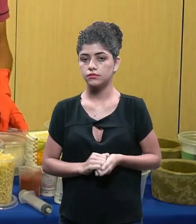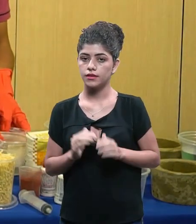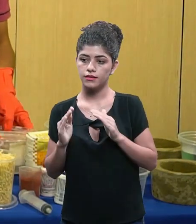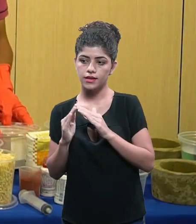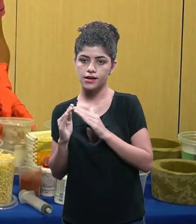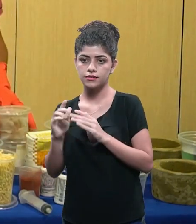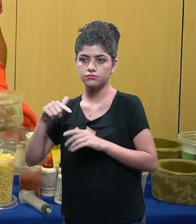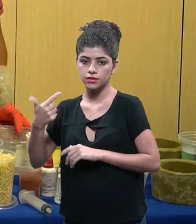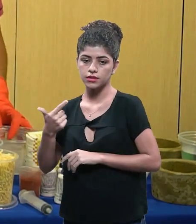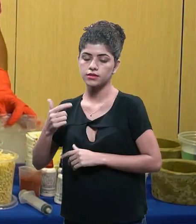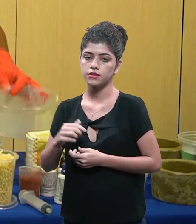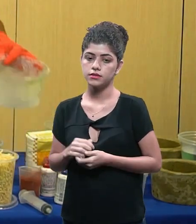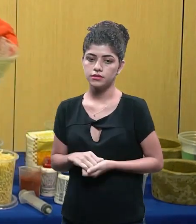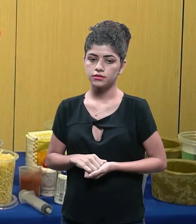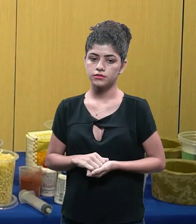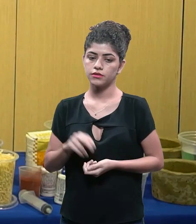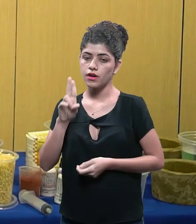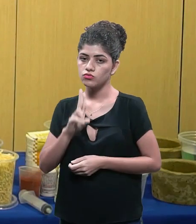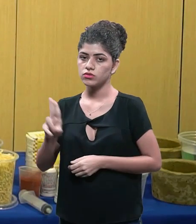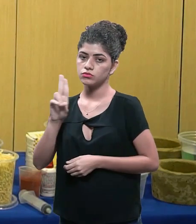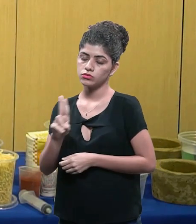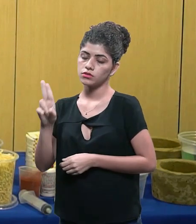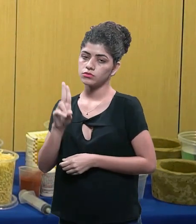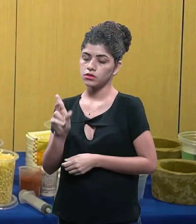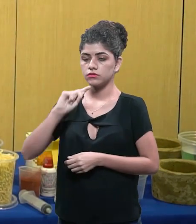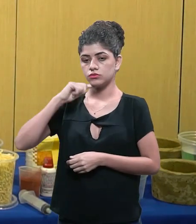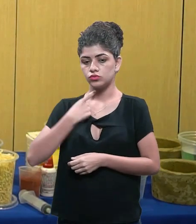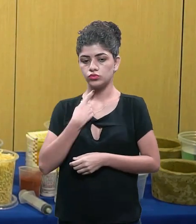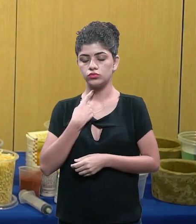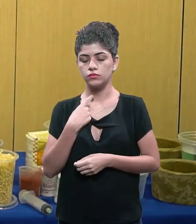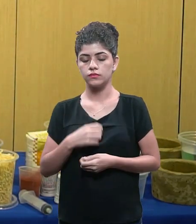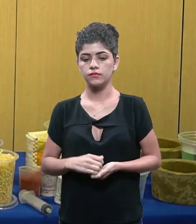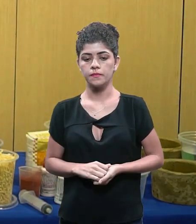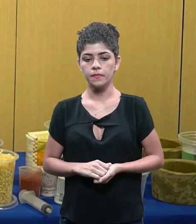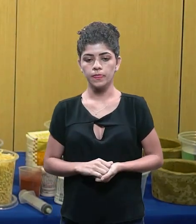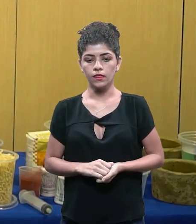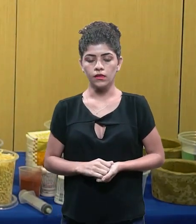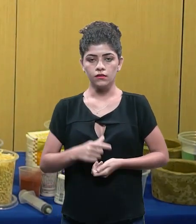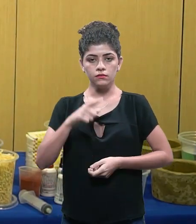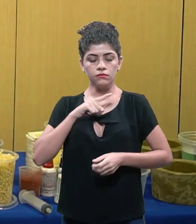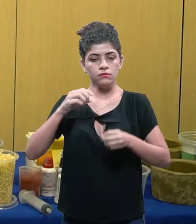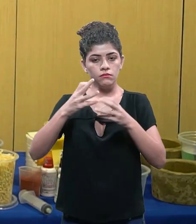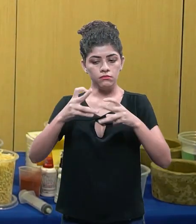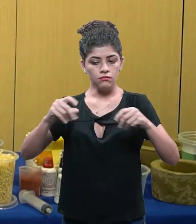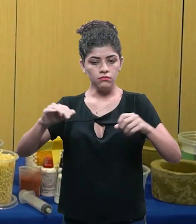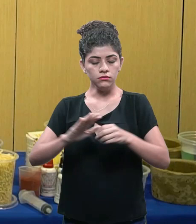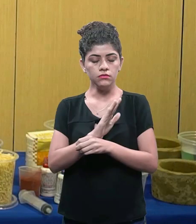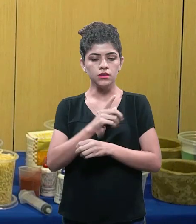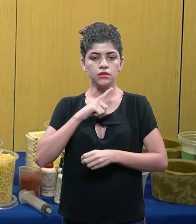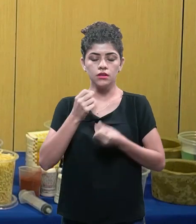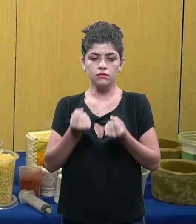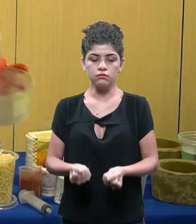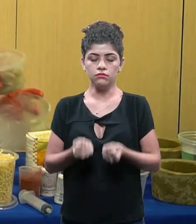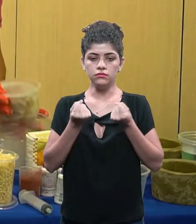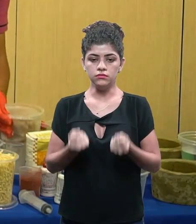formas sobrando porque quando você faz a massa você vai usando e demetendo a quantidade então apliquei massa apliquei desmoldante tá com areia